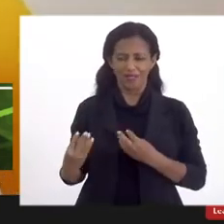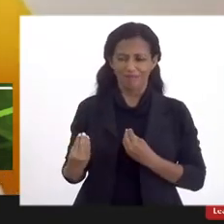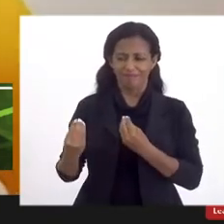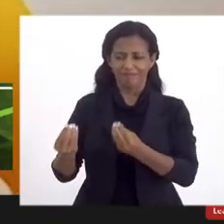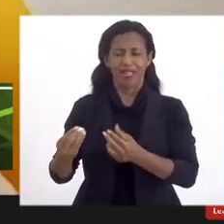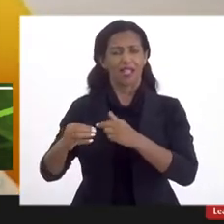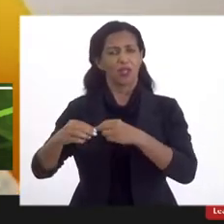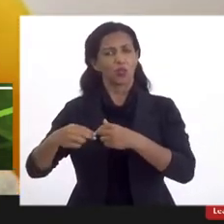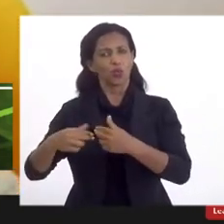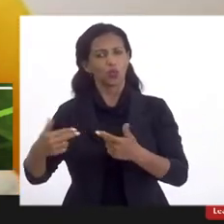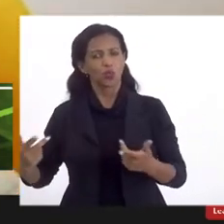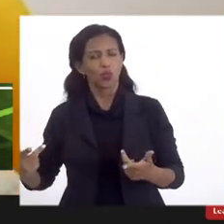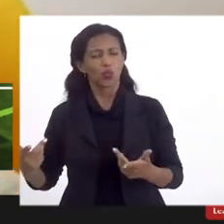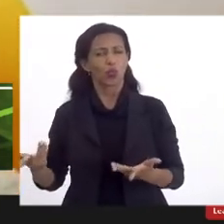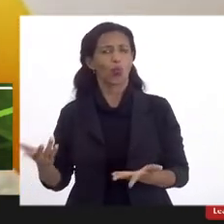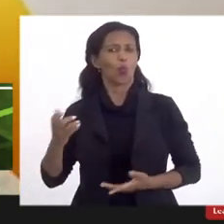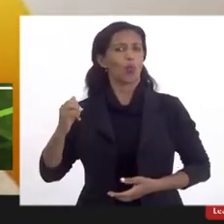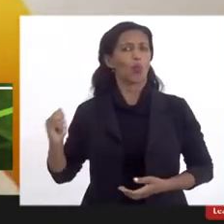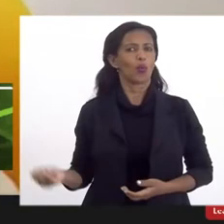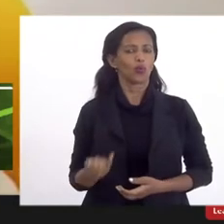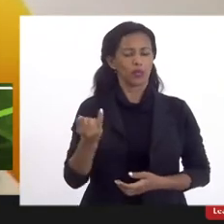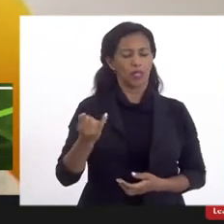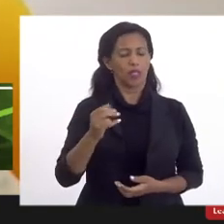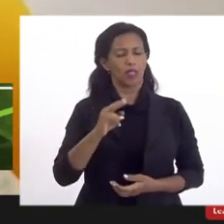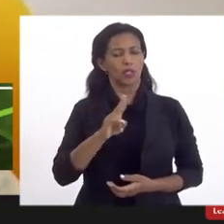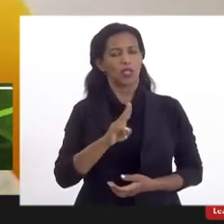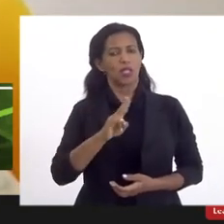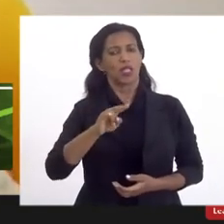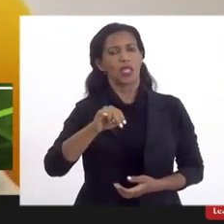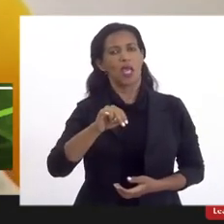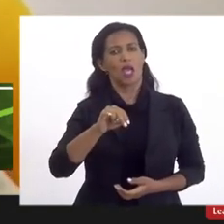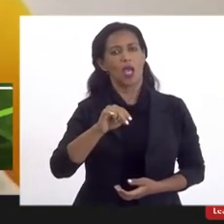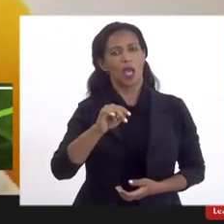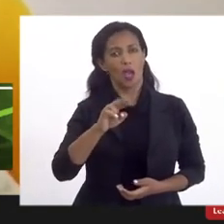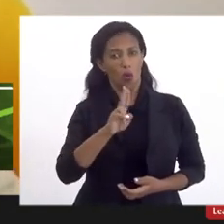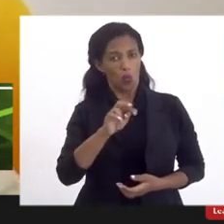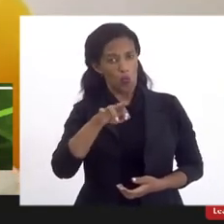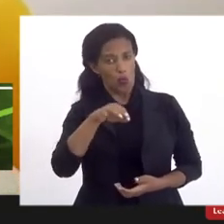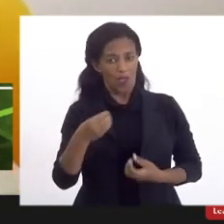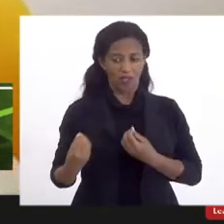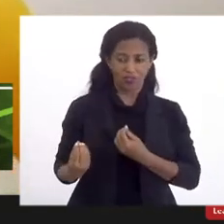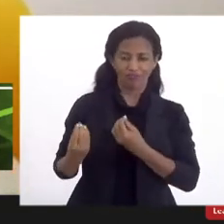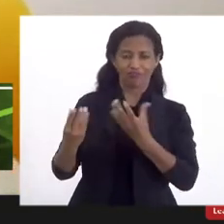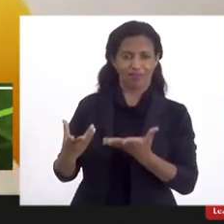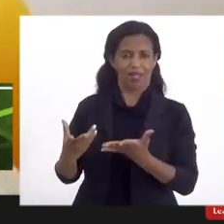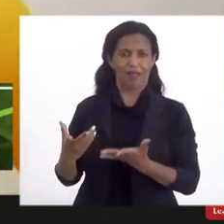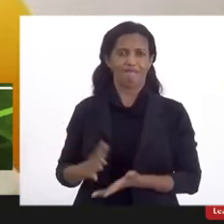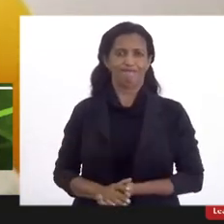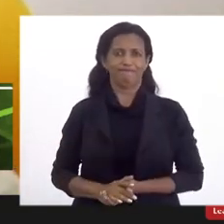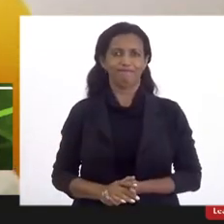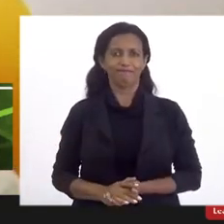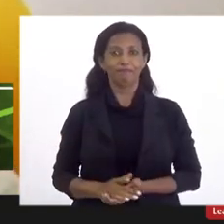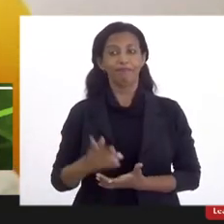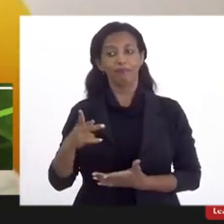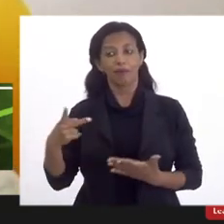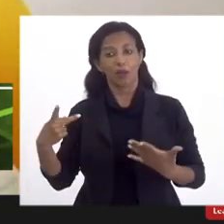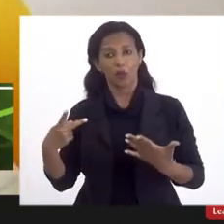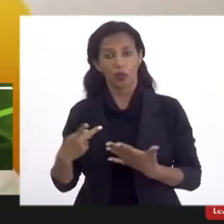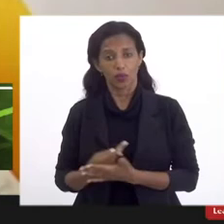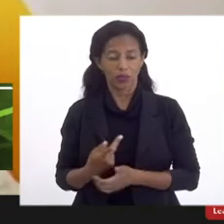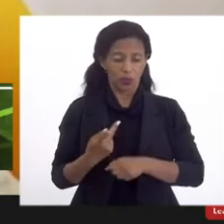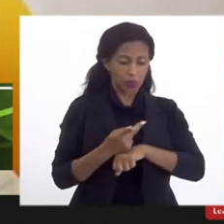possibilidades que a UERJ e a UENF ofertam para os estudantes. Isso fez com que a comunidade universitária da UESO,